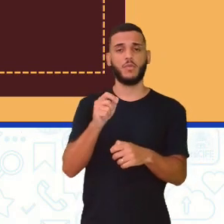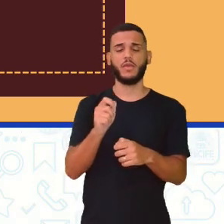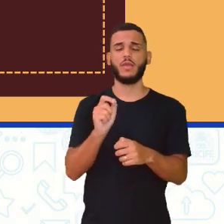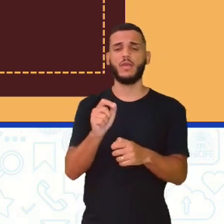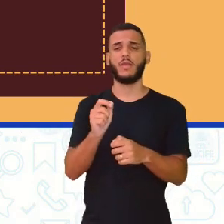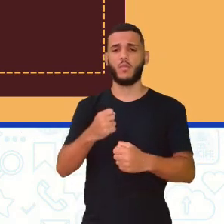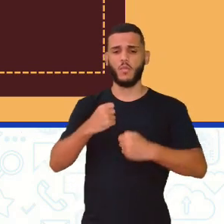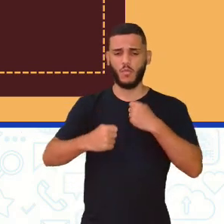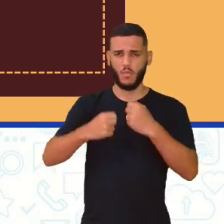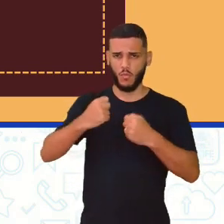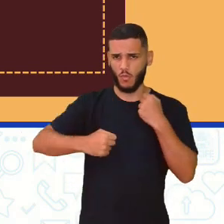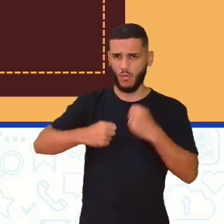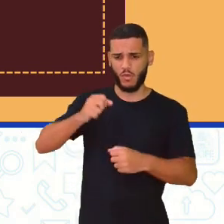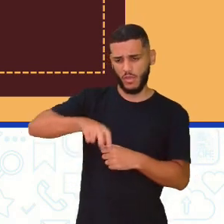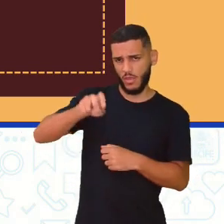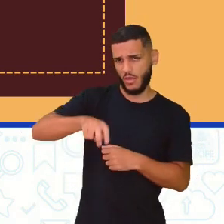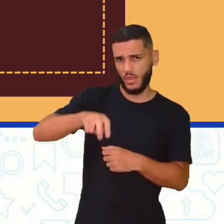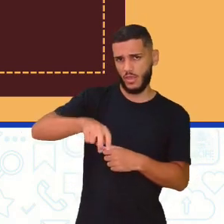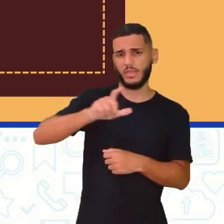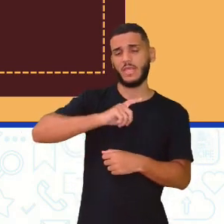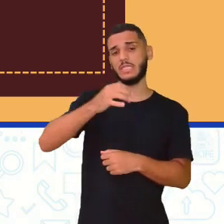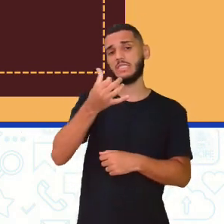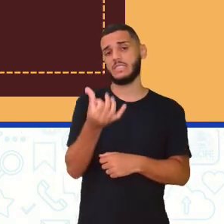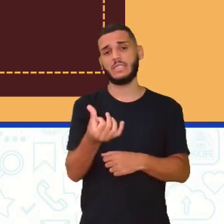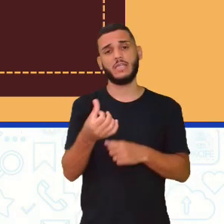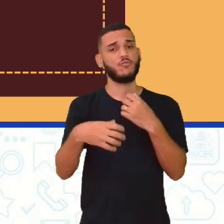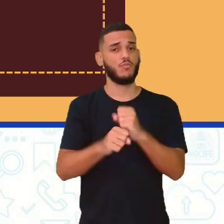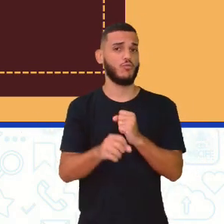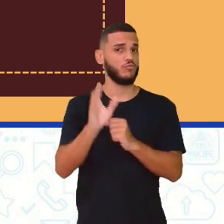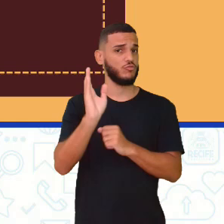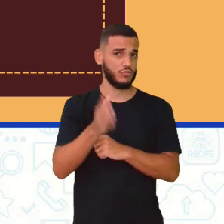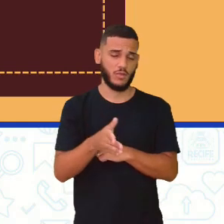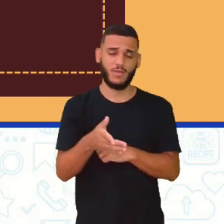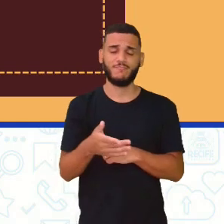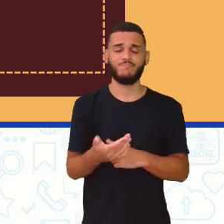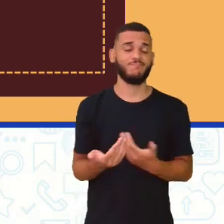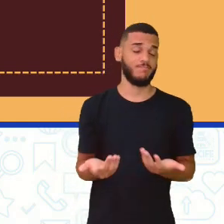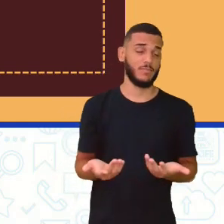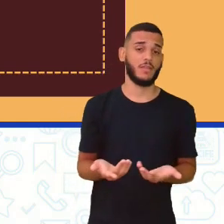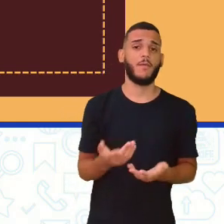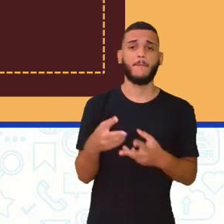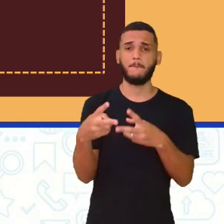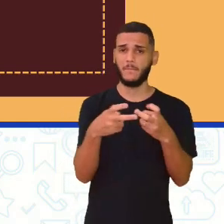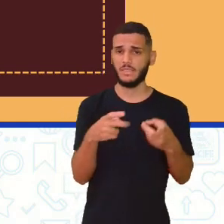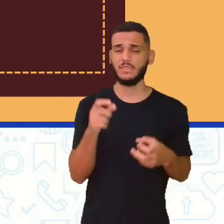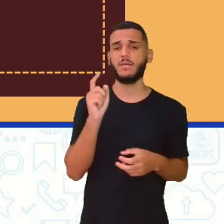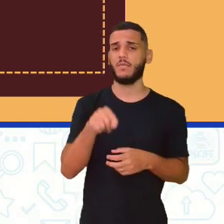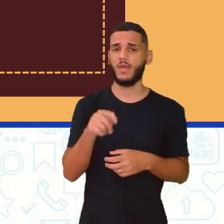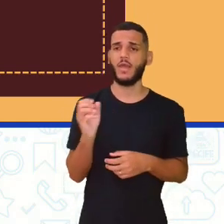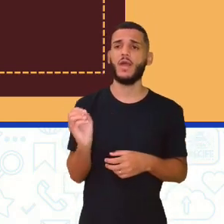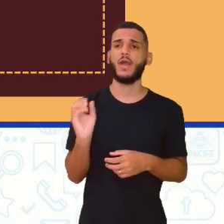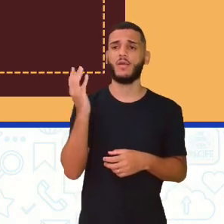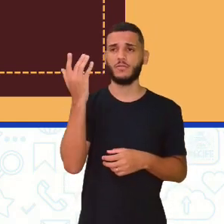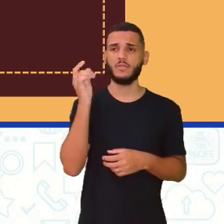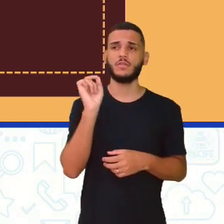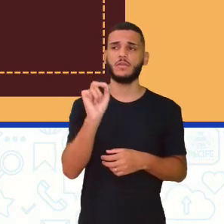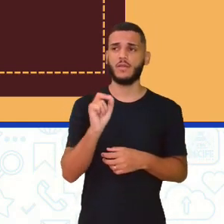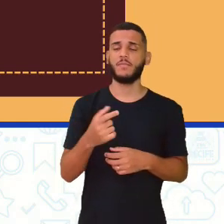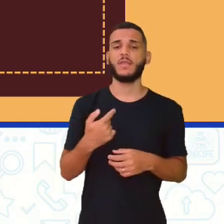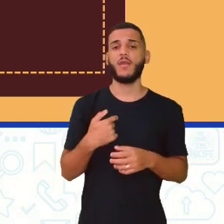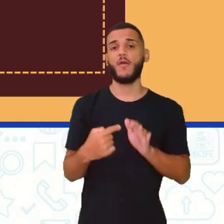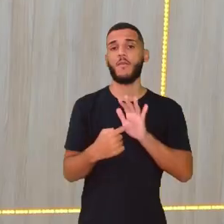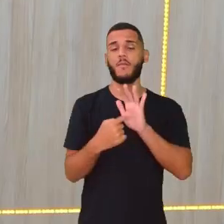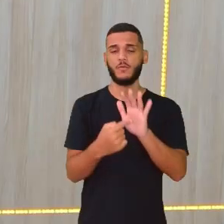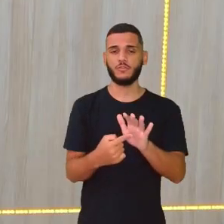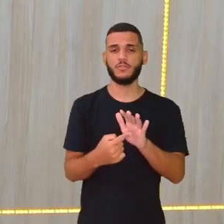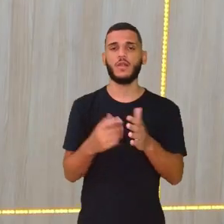marcam aí seis pontos. Então, vejam aí como é que acontece. Vou passar agora, vocês já viram